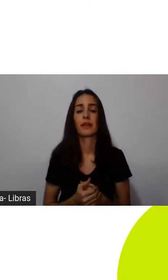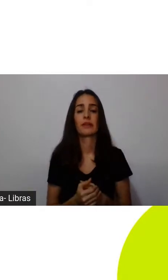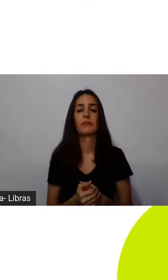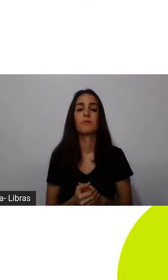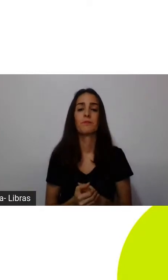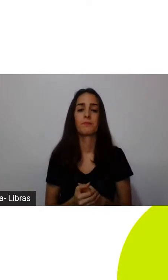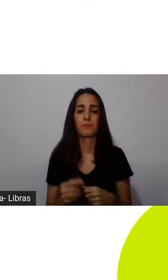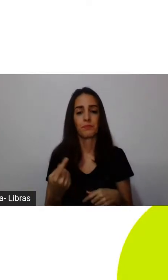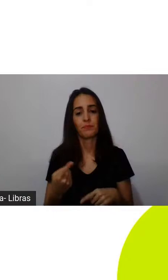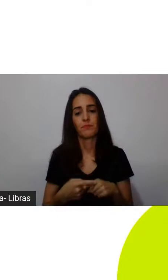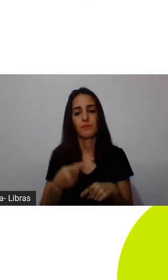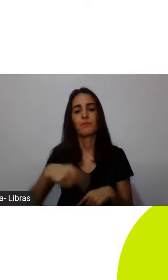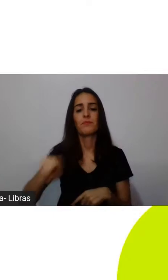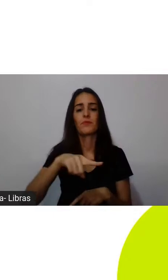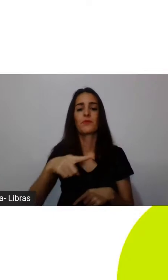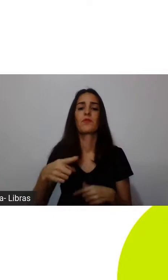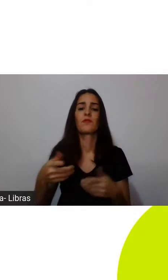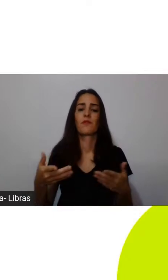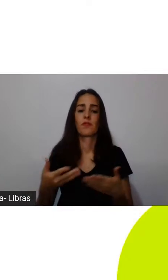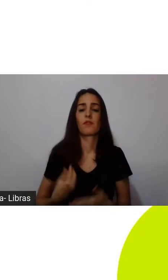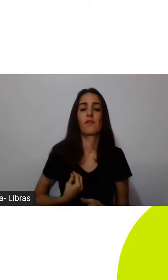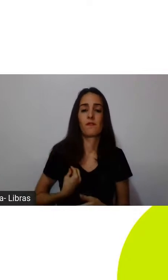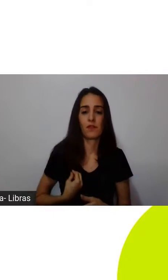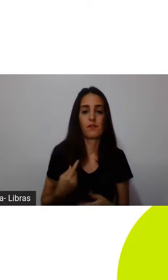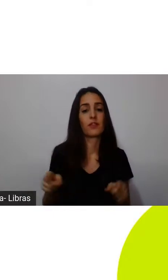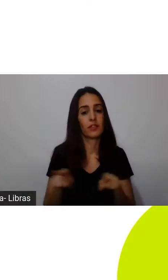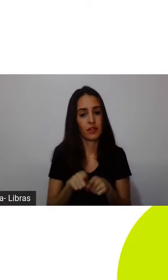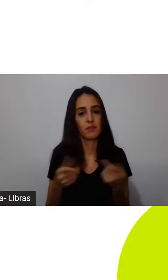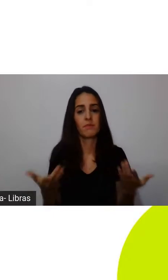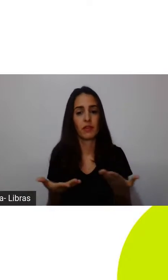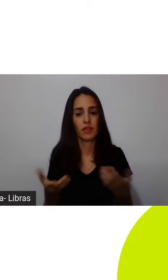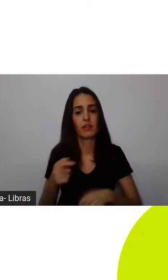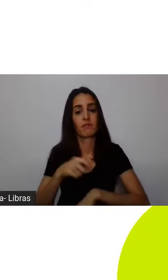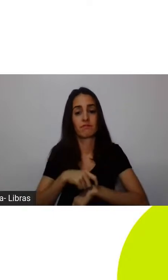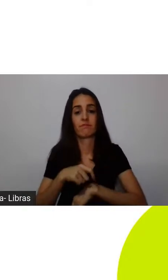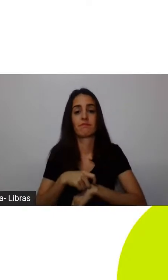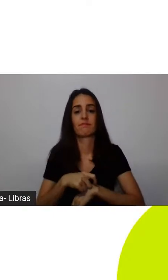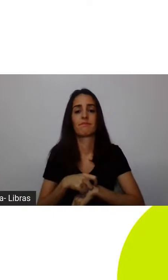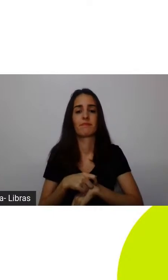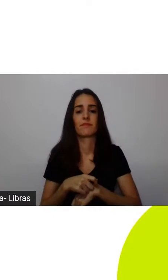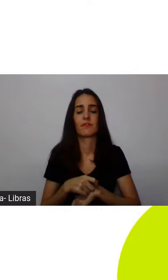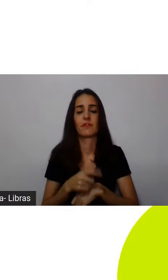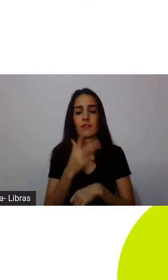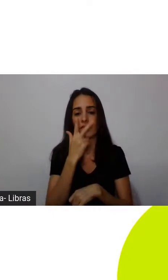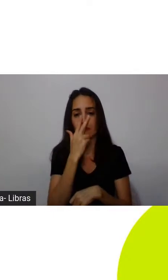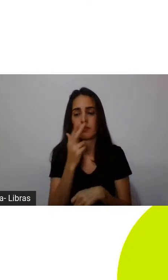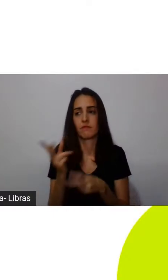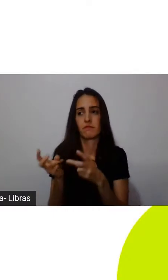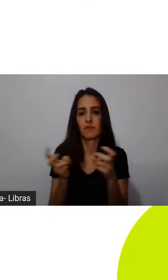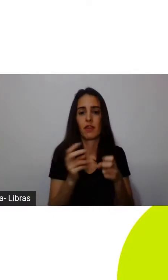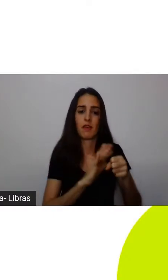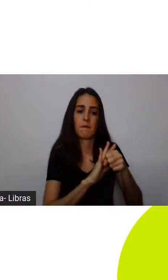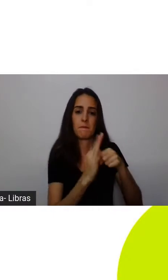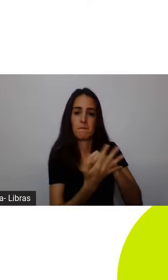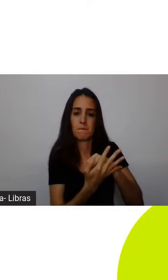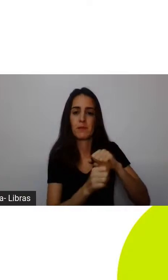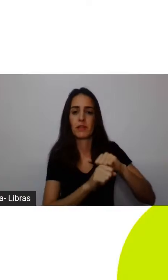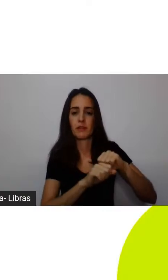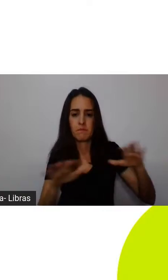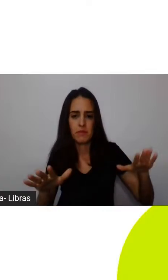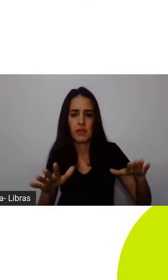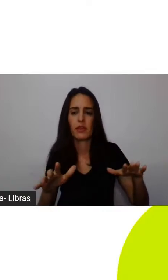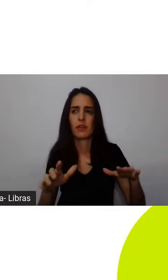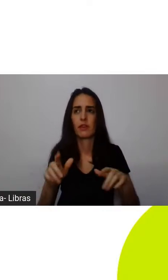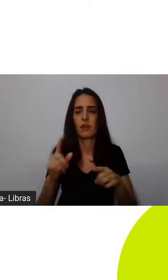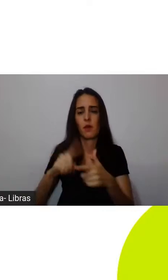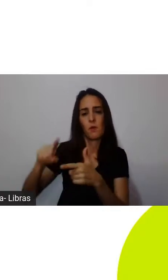importante que a gente vive nos nossos tempos, né, a gente que relaciona até a pandemia, a questão